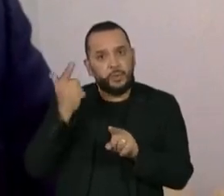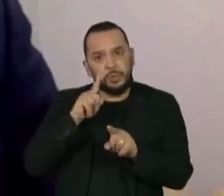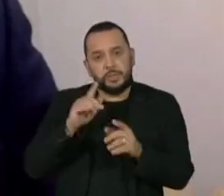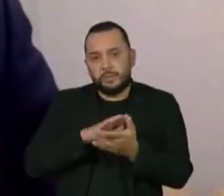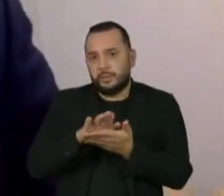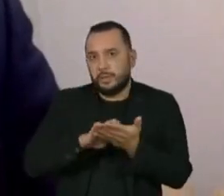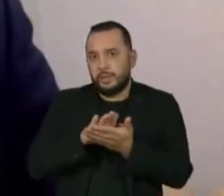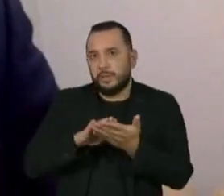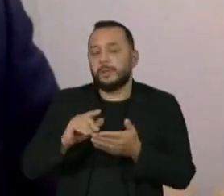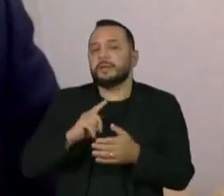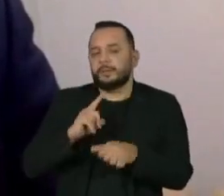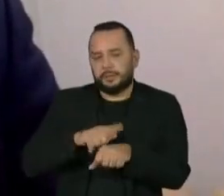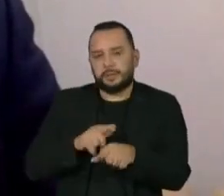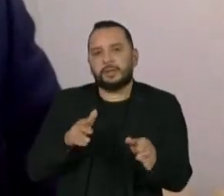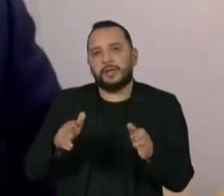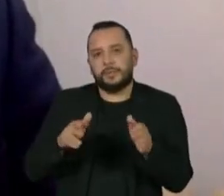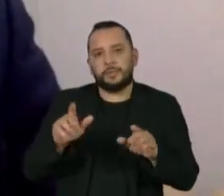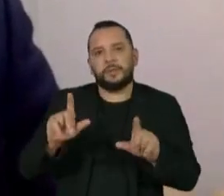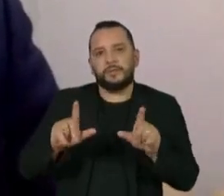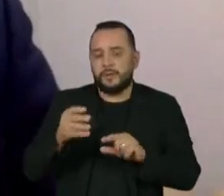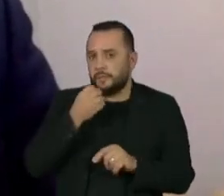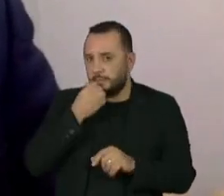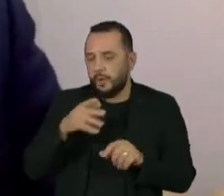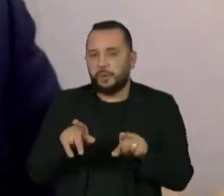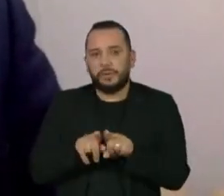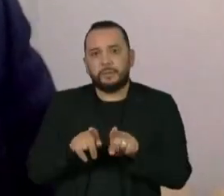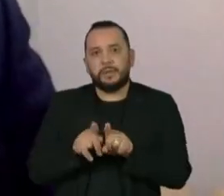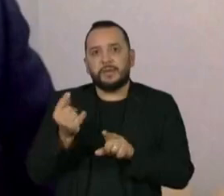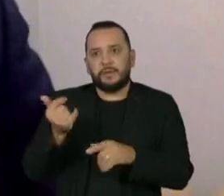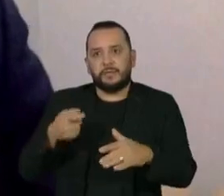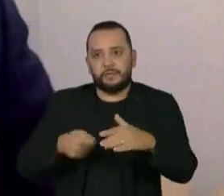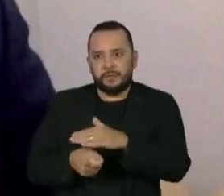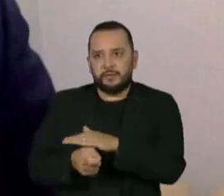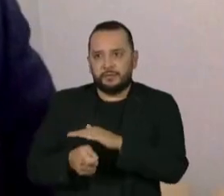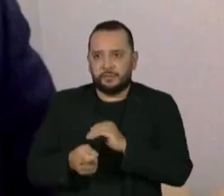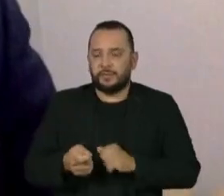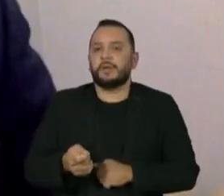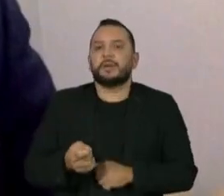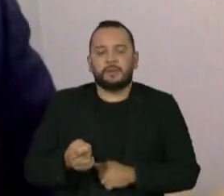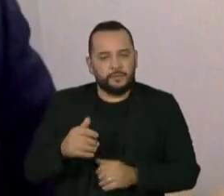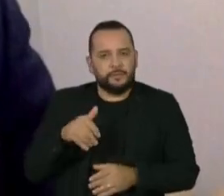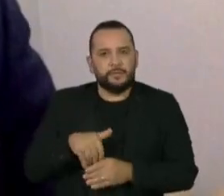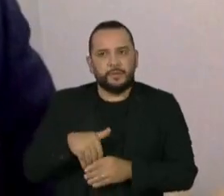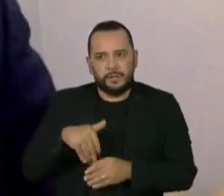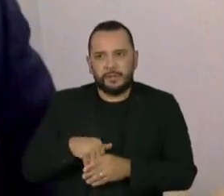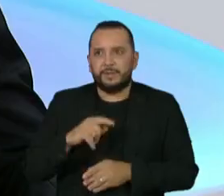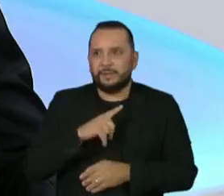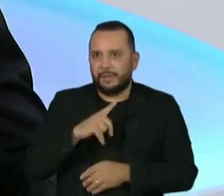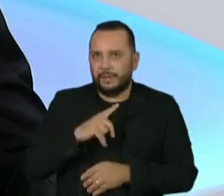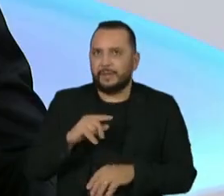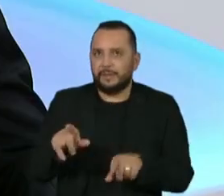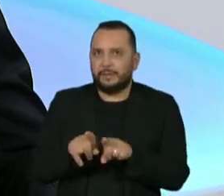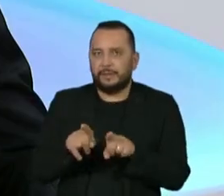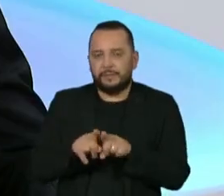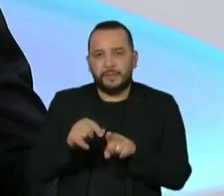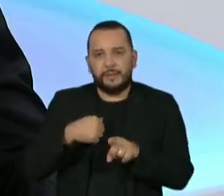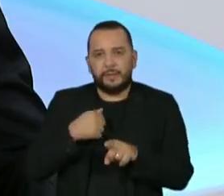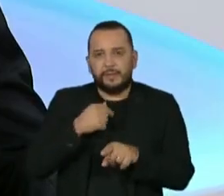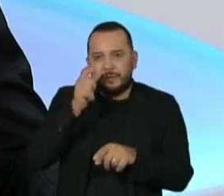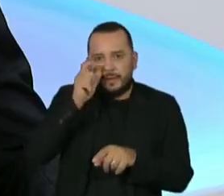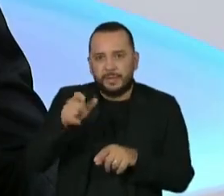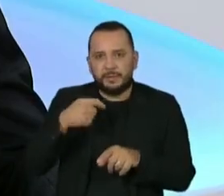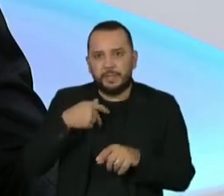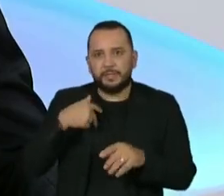tempo de TV razoável, com fundo eleitoral bastante robusto também, com palanques estaduais interessantes,